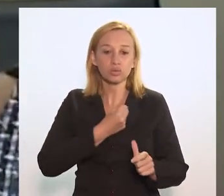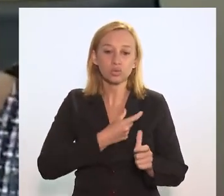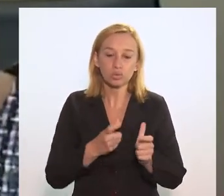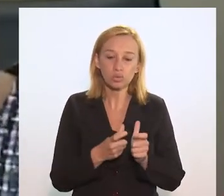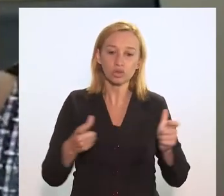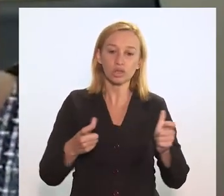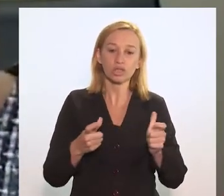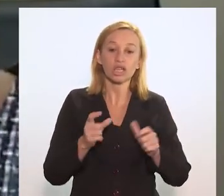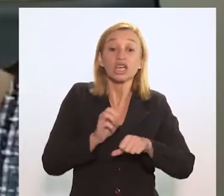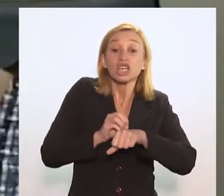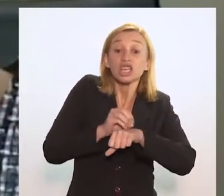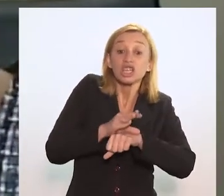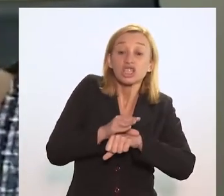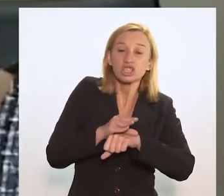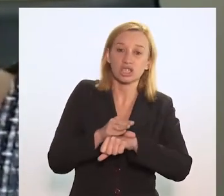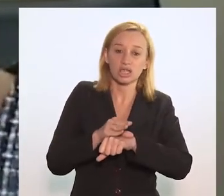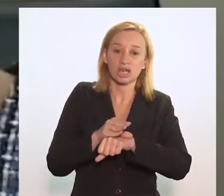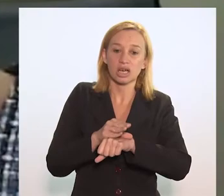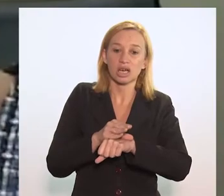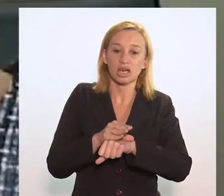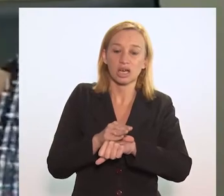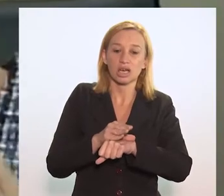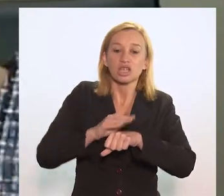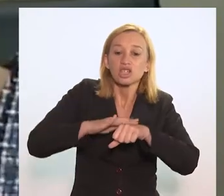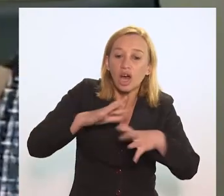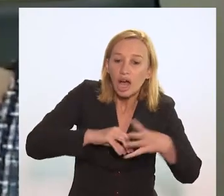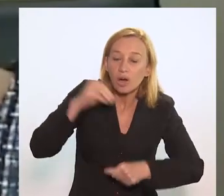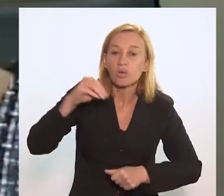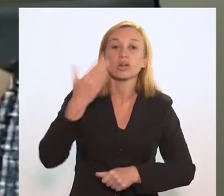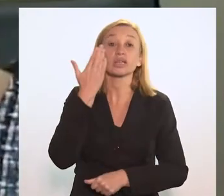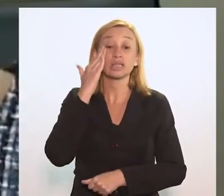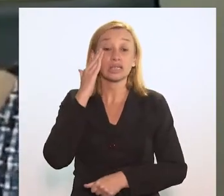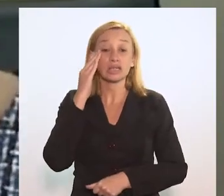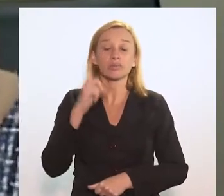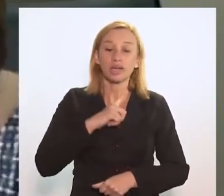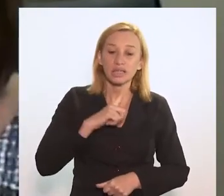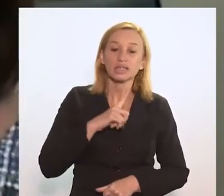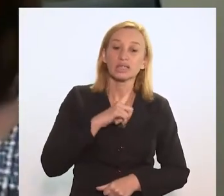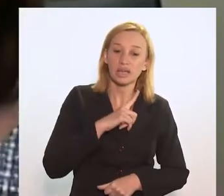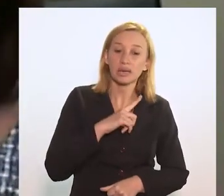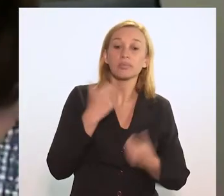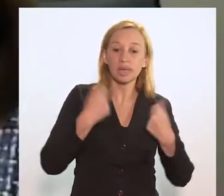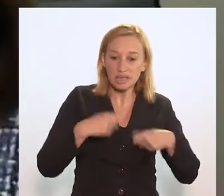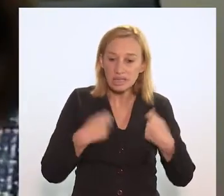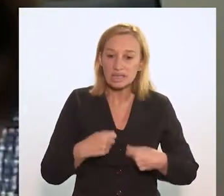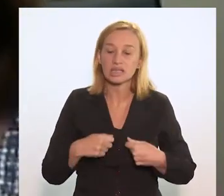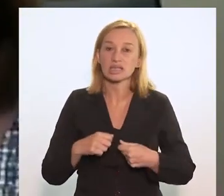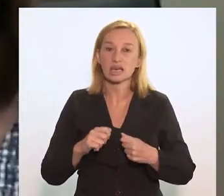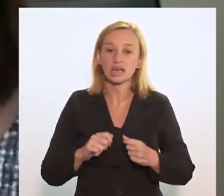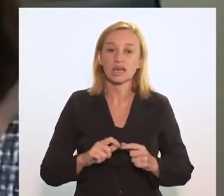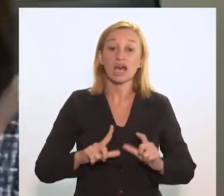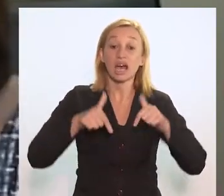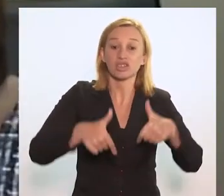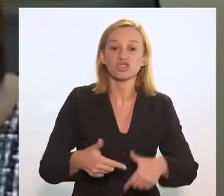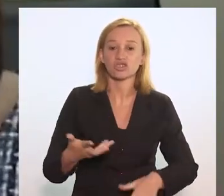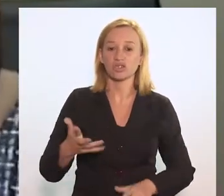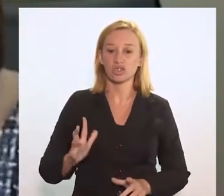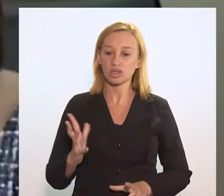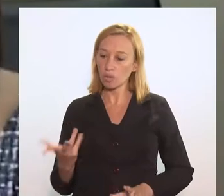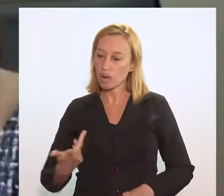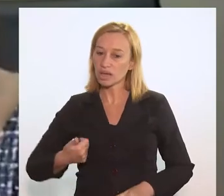aqui os nossos indicadores de cura, entendendo que, para alcançar isso, a gente vai ter que